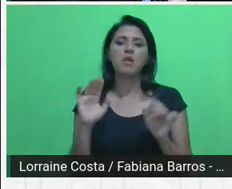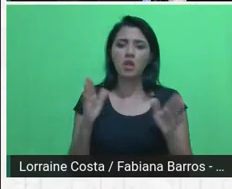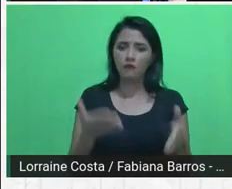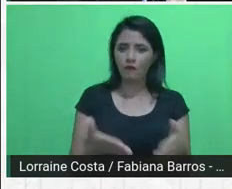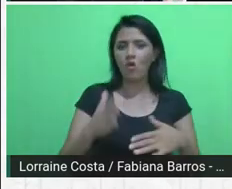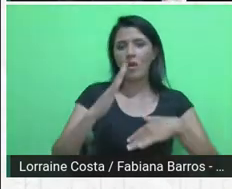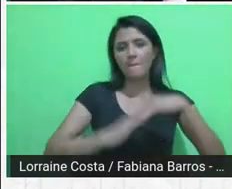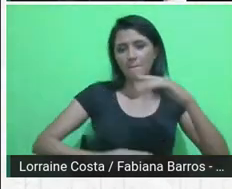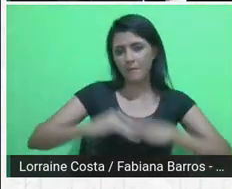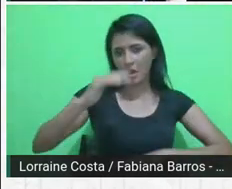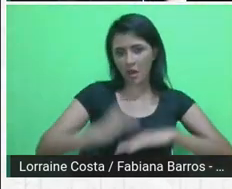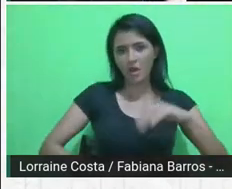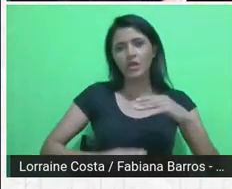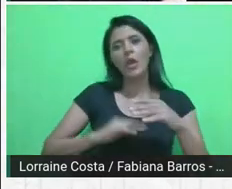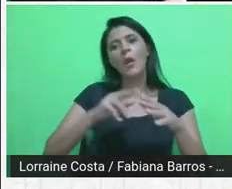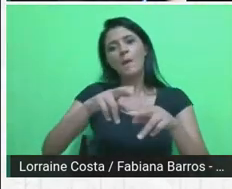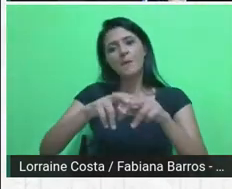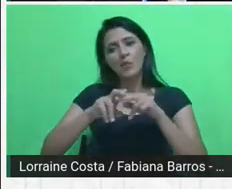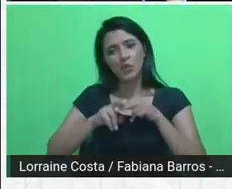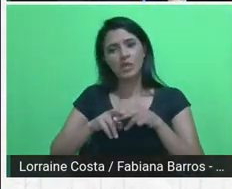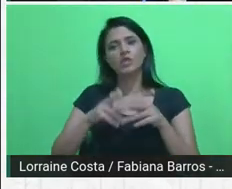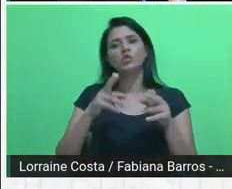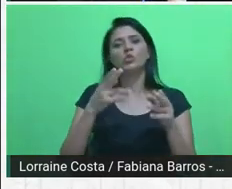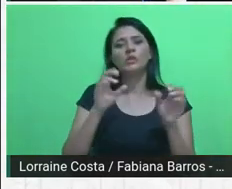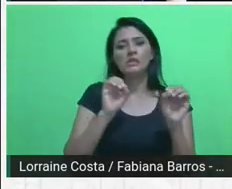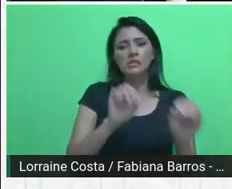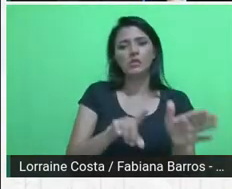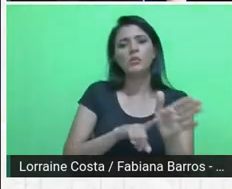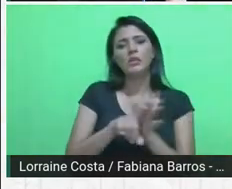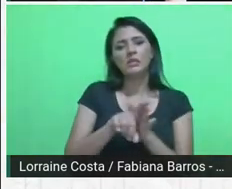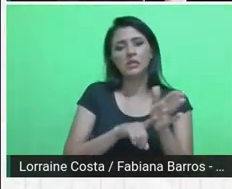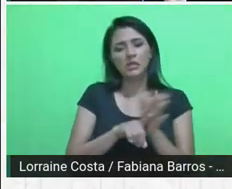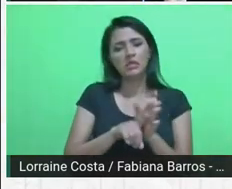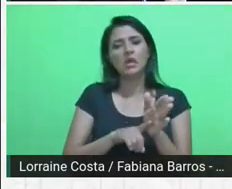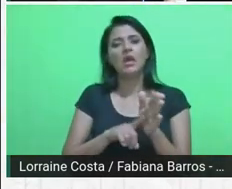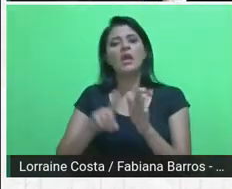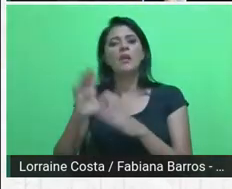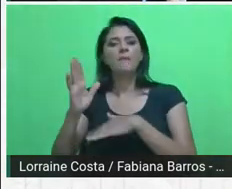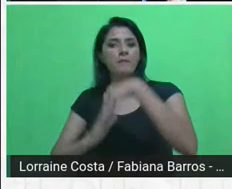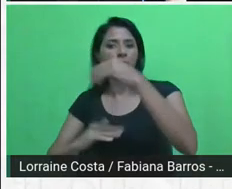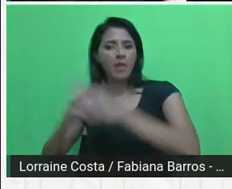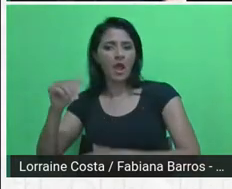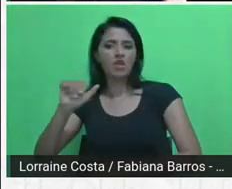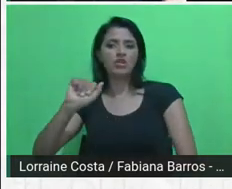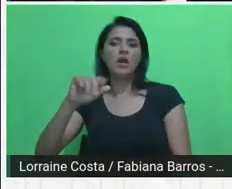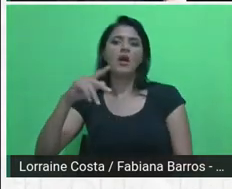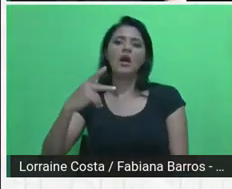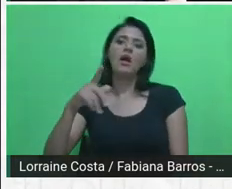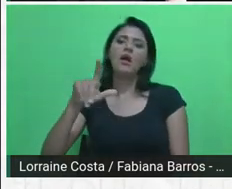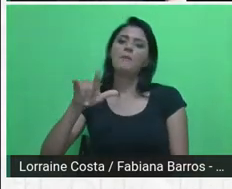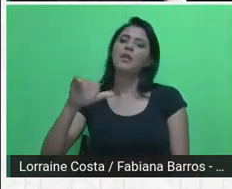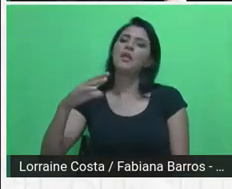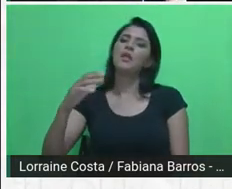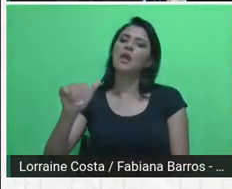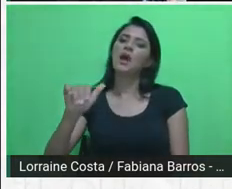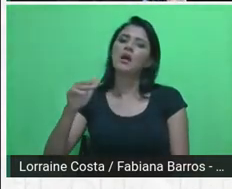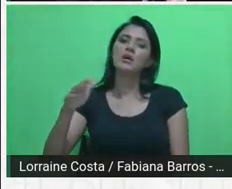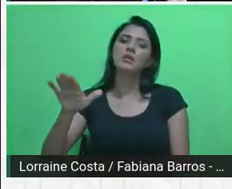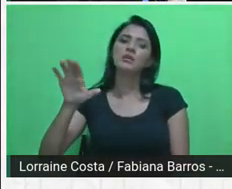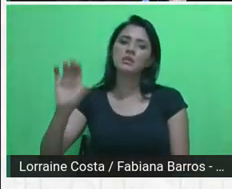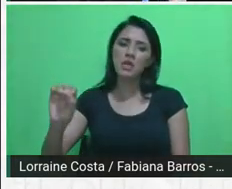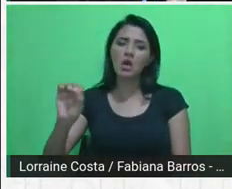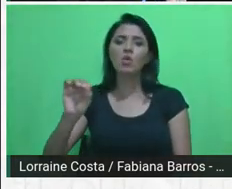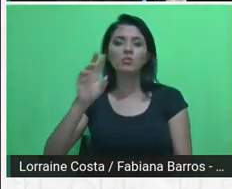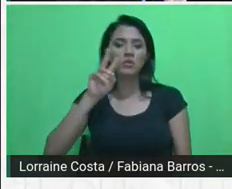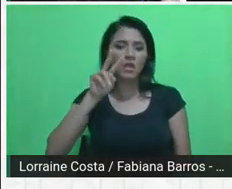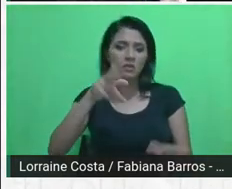gente chama Ensino, Pesquisa e Aplicação, numa concepção mesmo da ciência e de cidadania. E dentro das